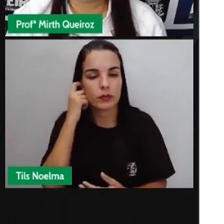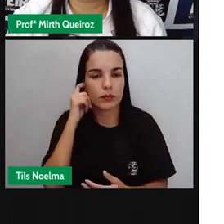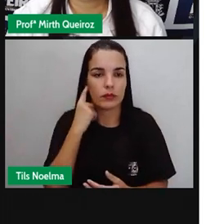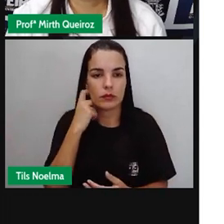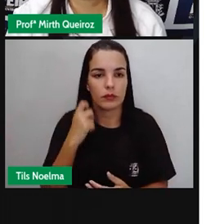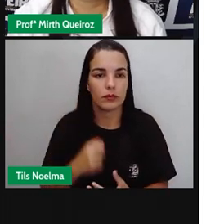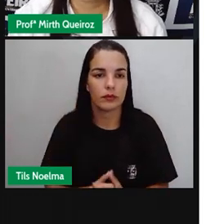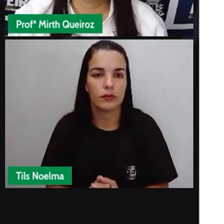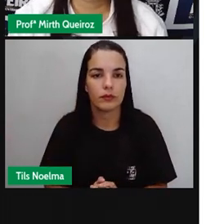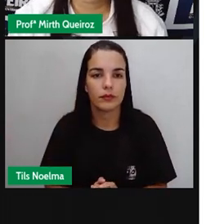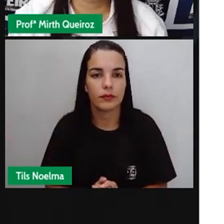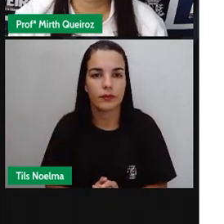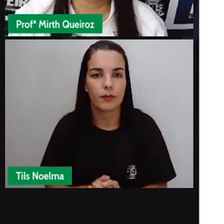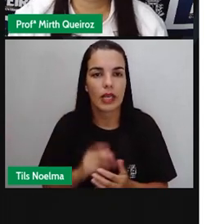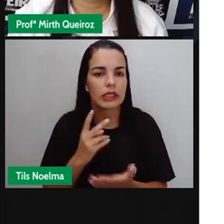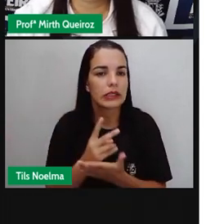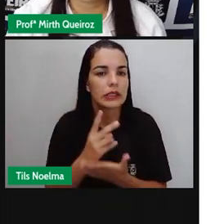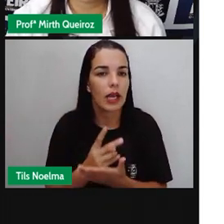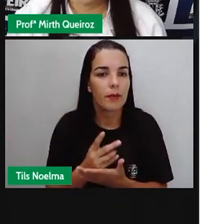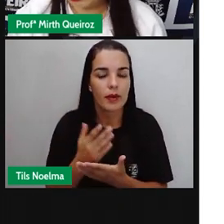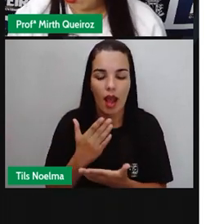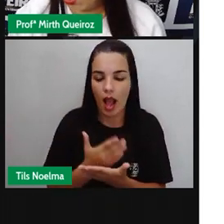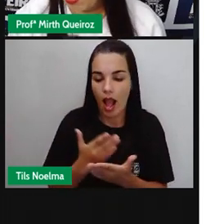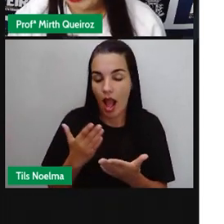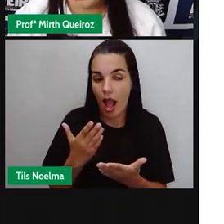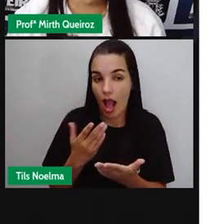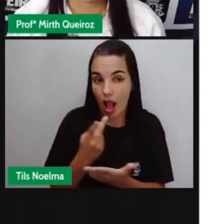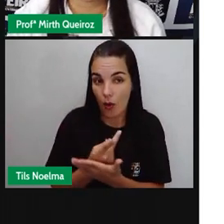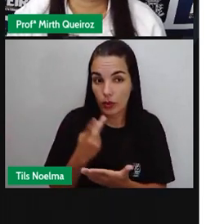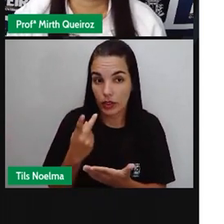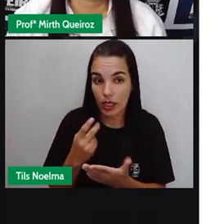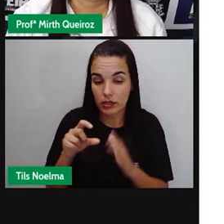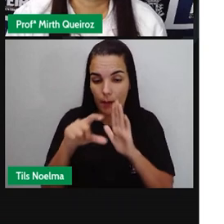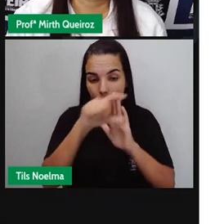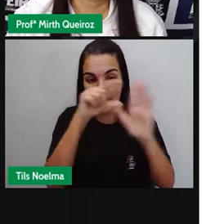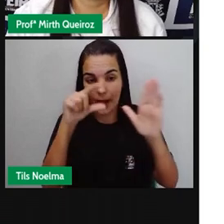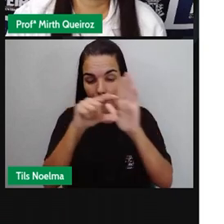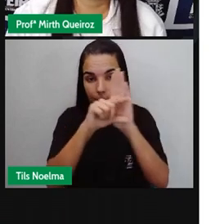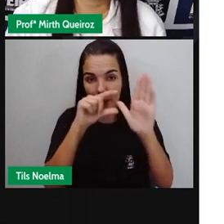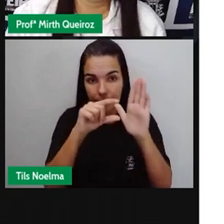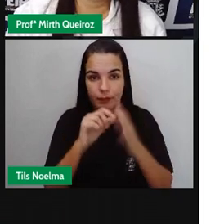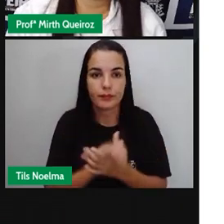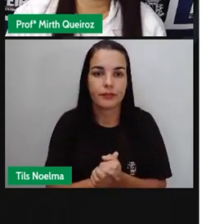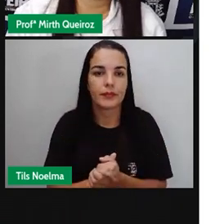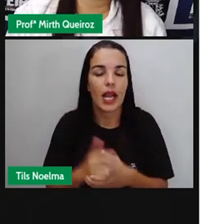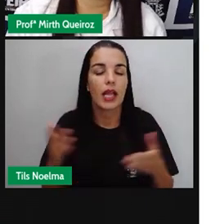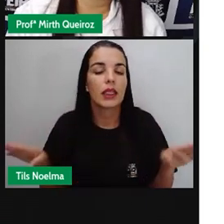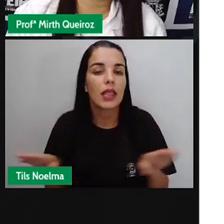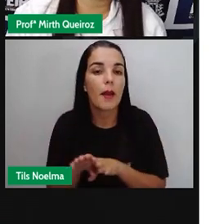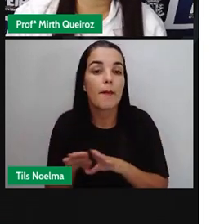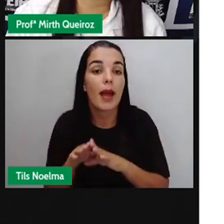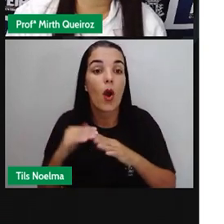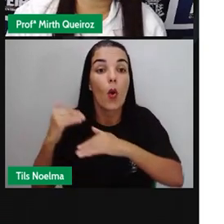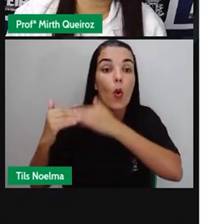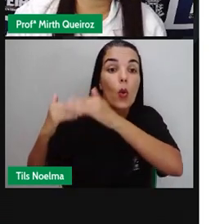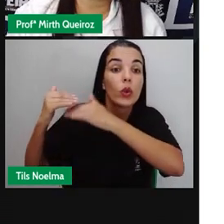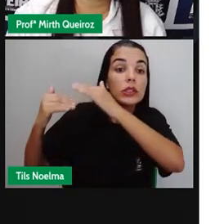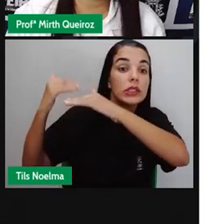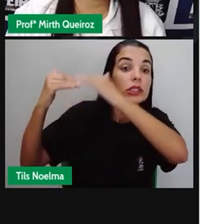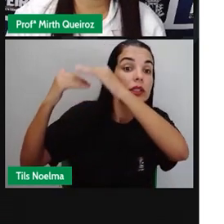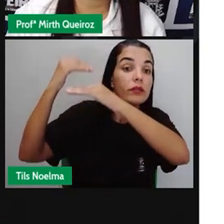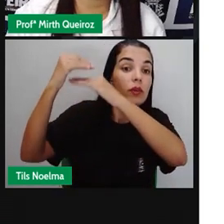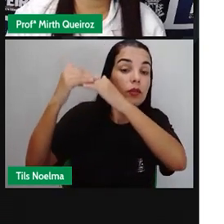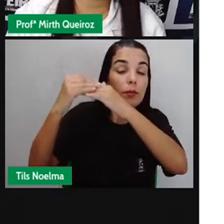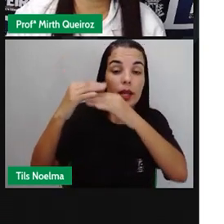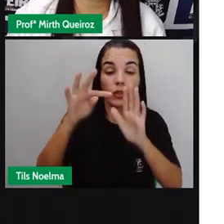envolvidos Geralmente isso vai acontecer No primeiro e segundo parágrafo E nele também Nós vamos apresentar Qual